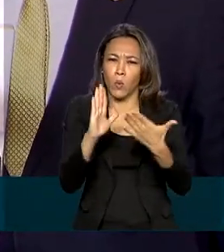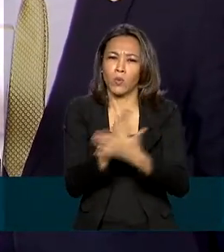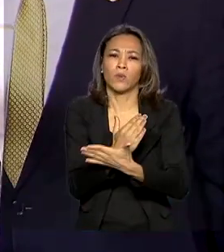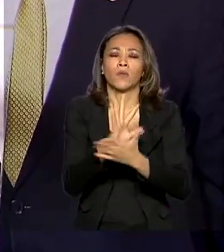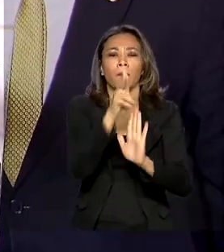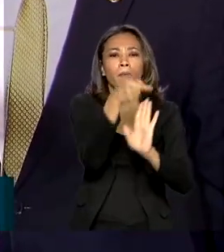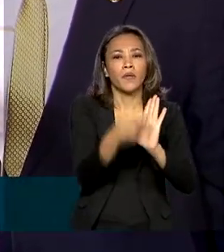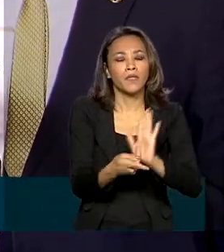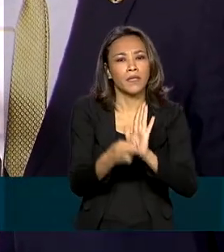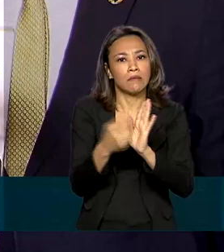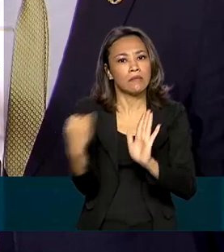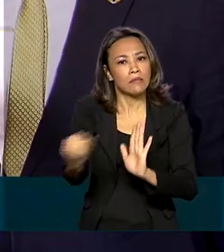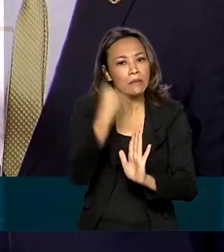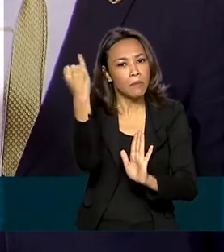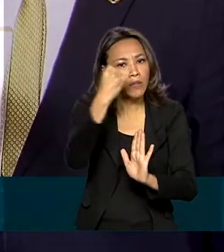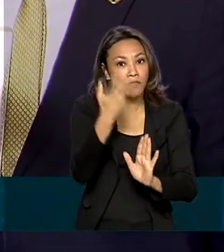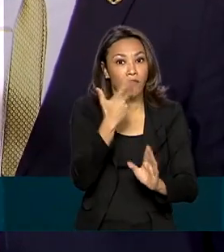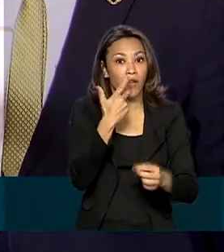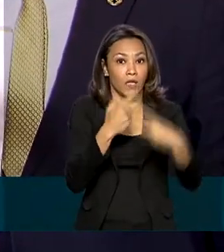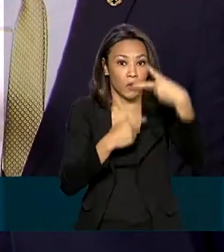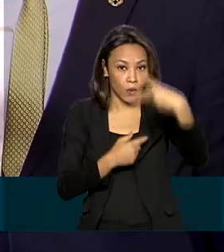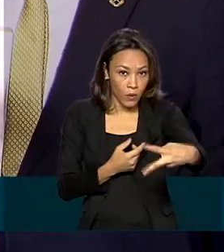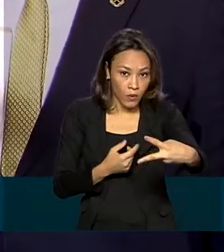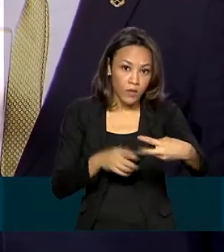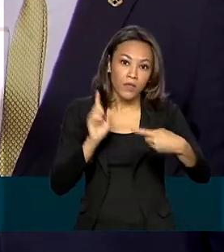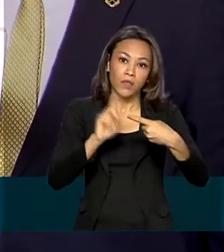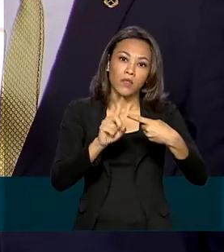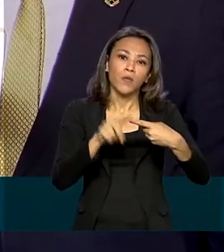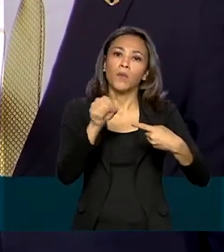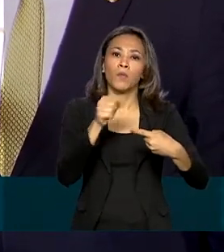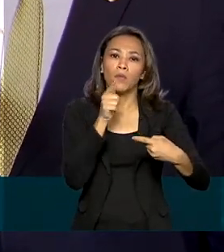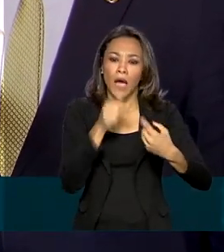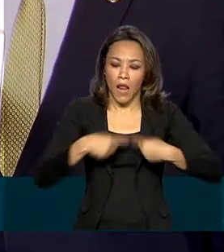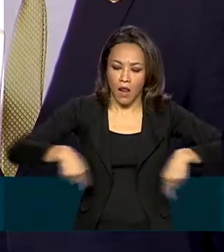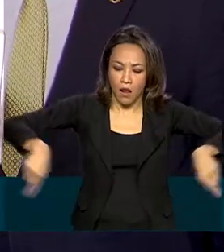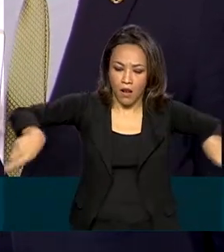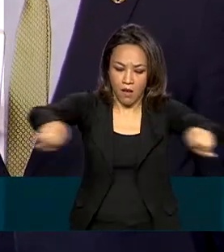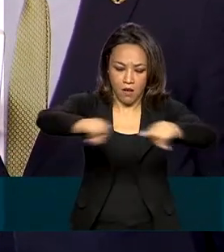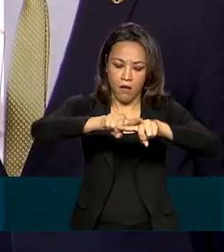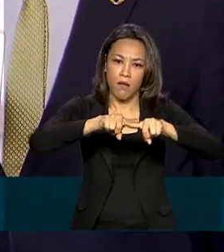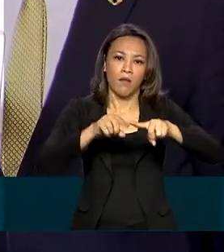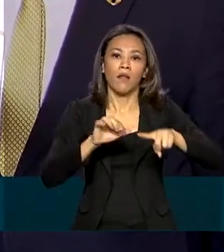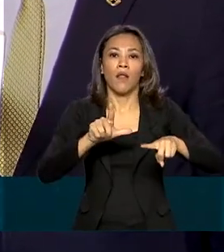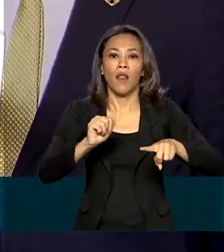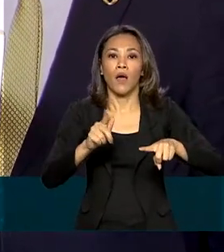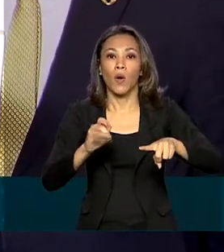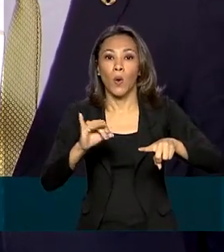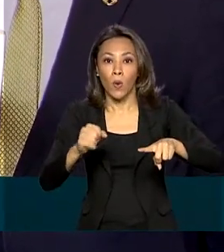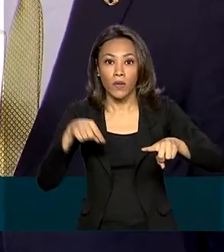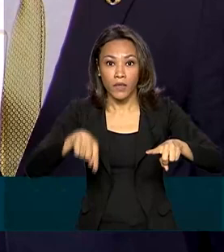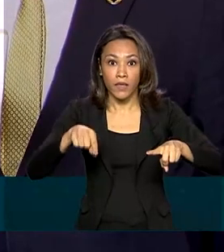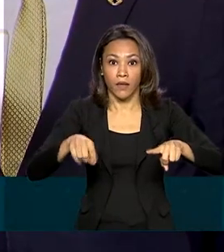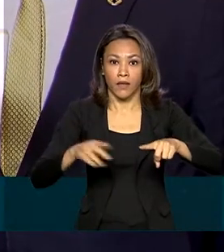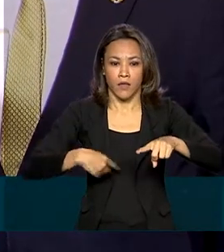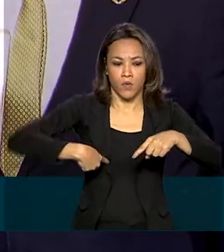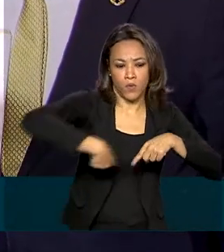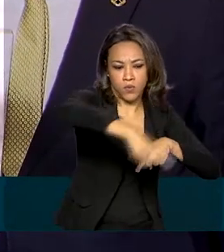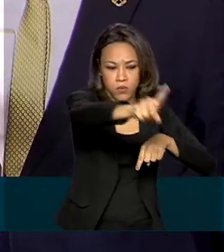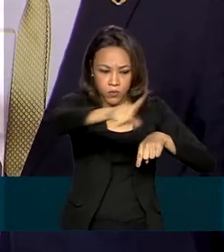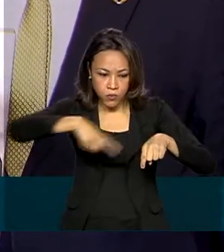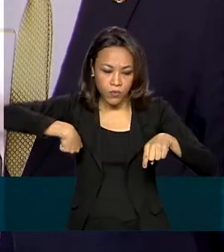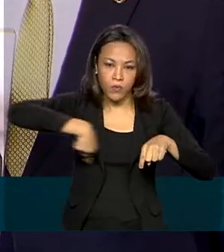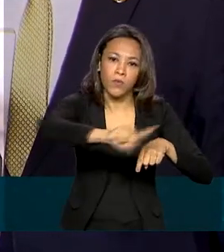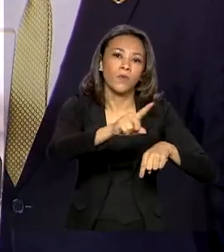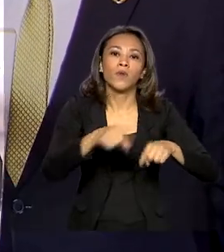em conjunto e eu vou destacar dois. O primeiro é a dragagem da Lagoa Mirim, que vai fazer com que a hidrovia do Mercosul se torne uma